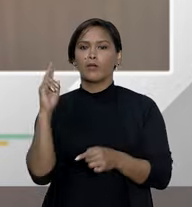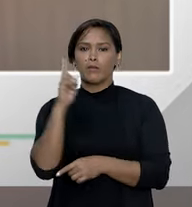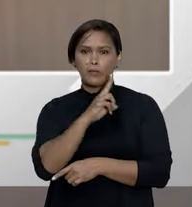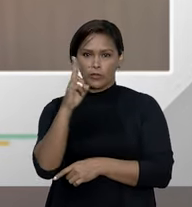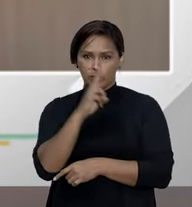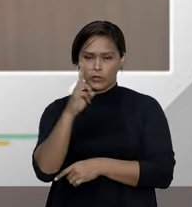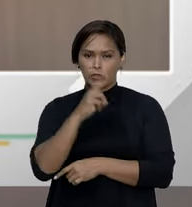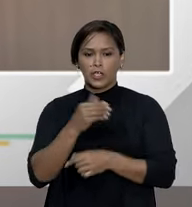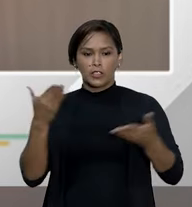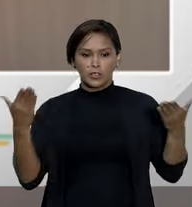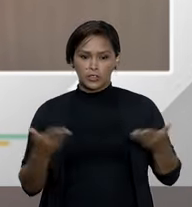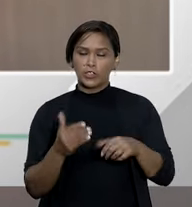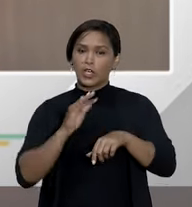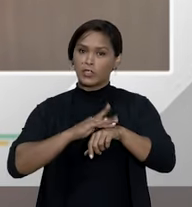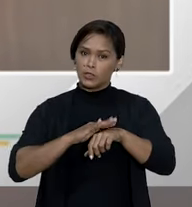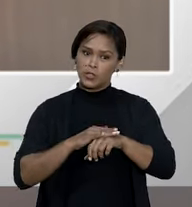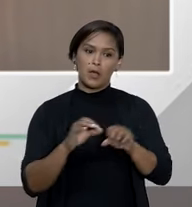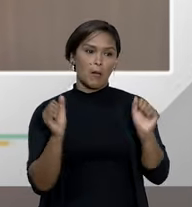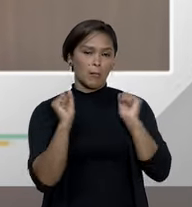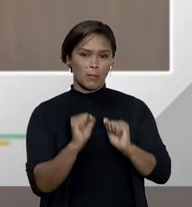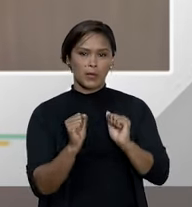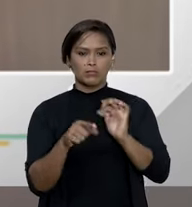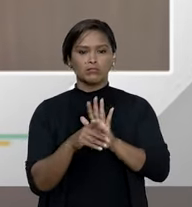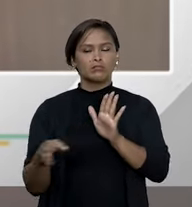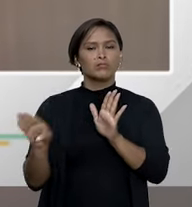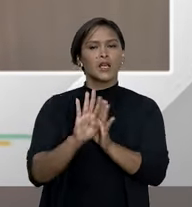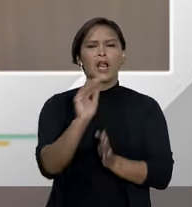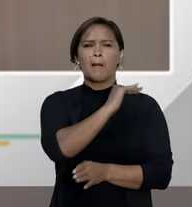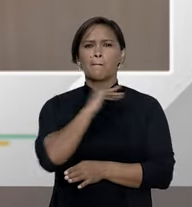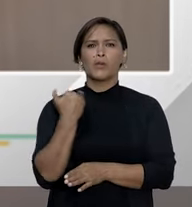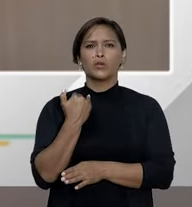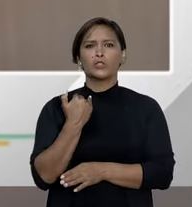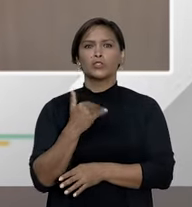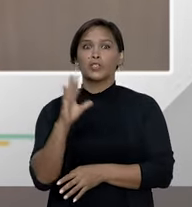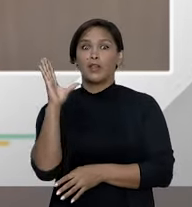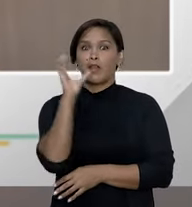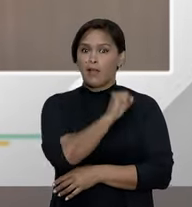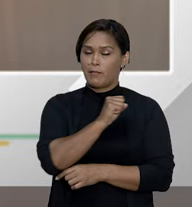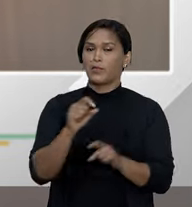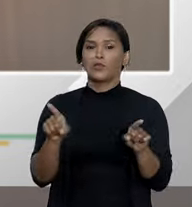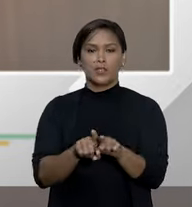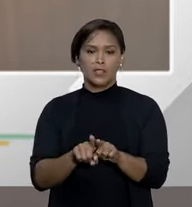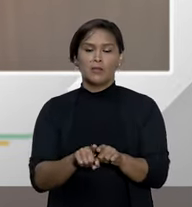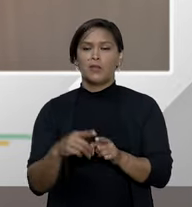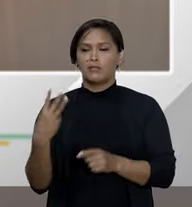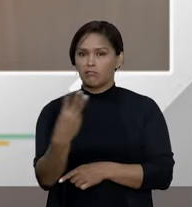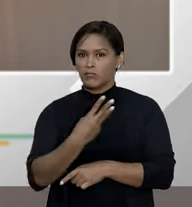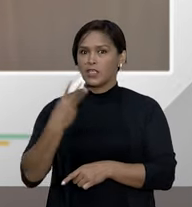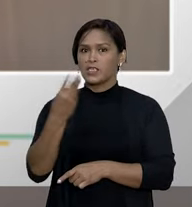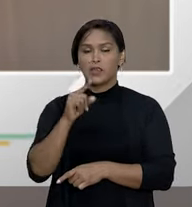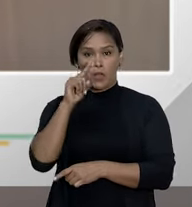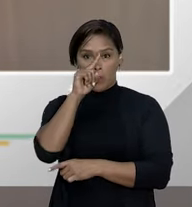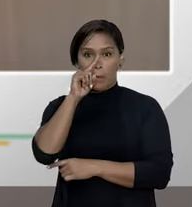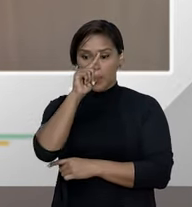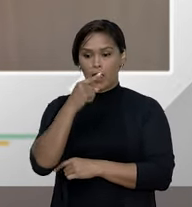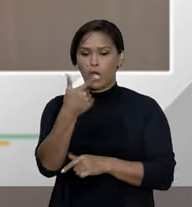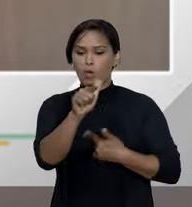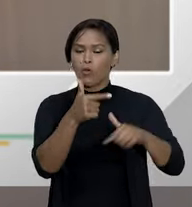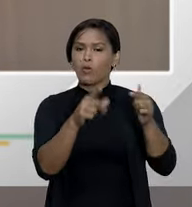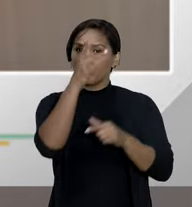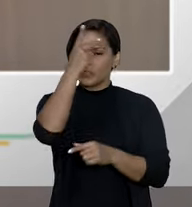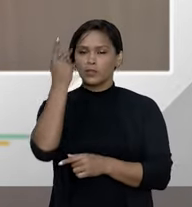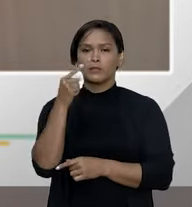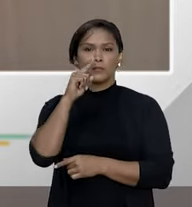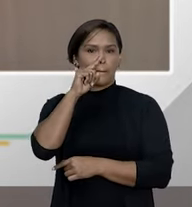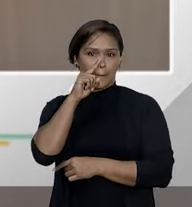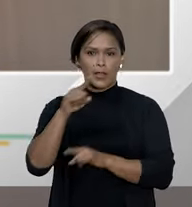já que a doença pode levar seu portador à morte e ao mesmo tempo colocar terceiros em risco o